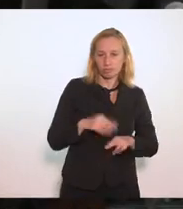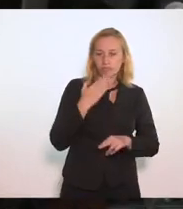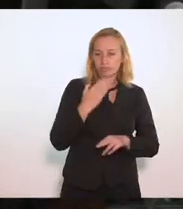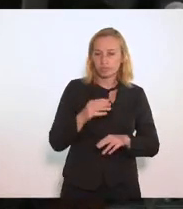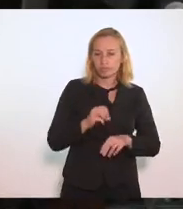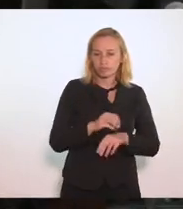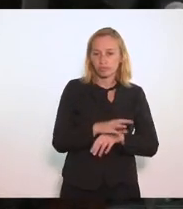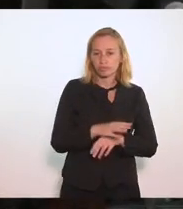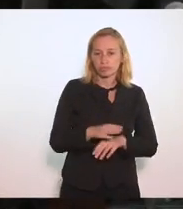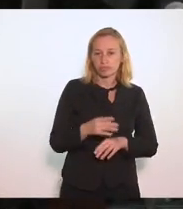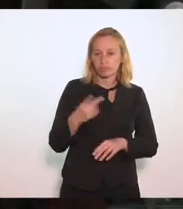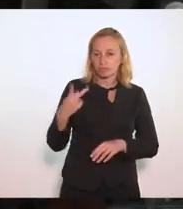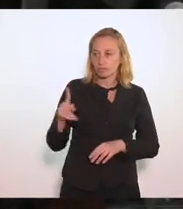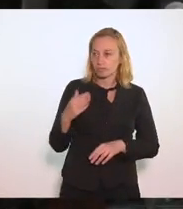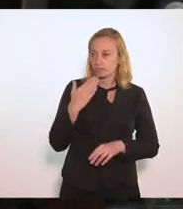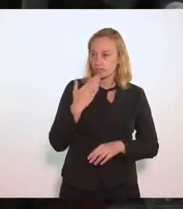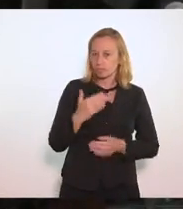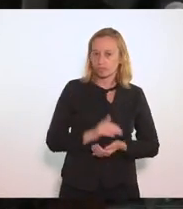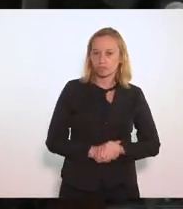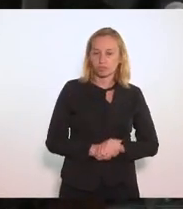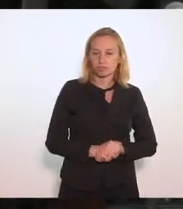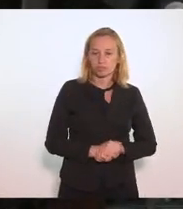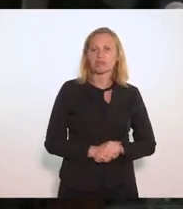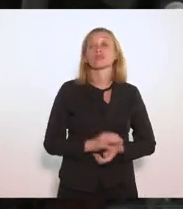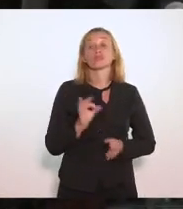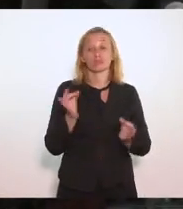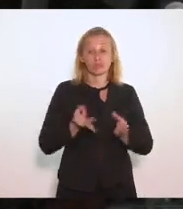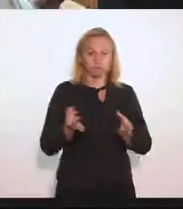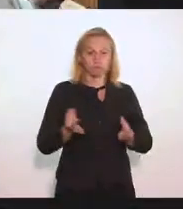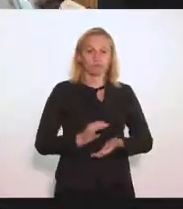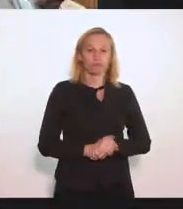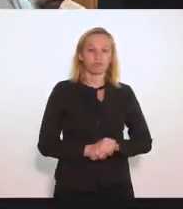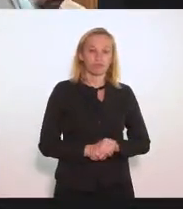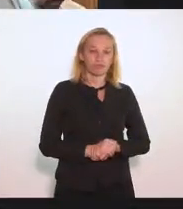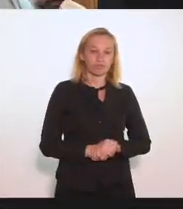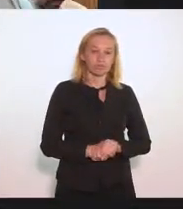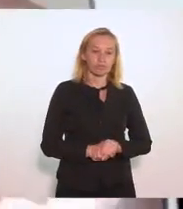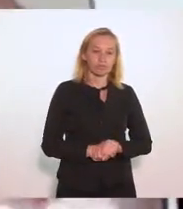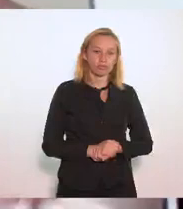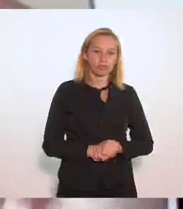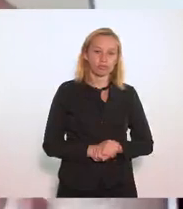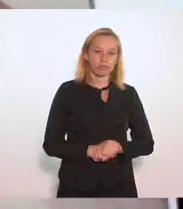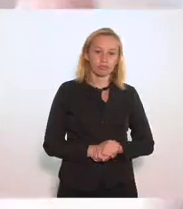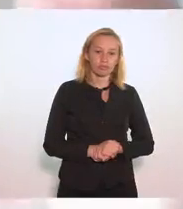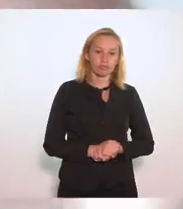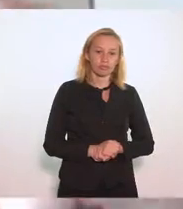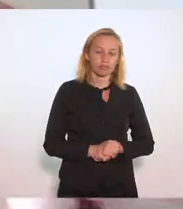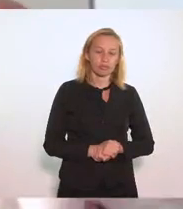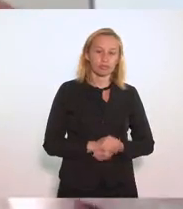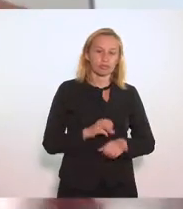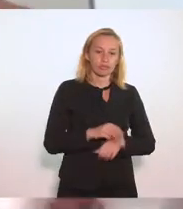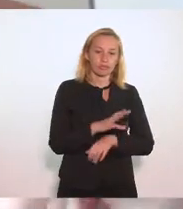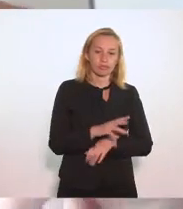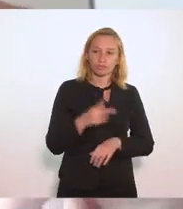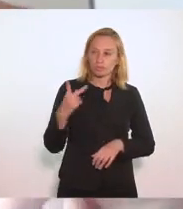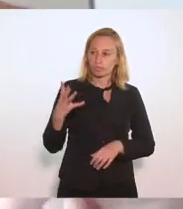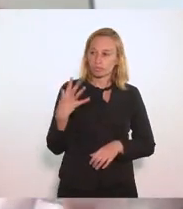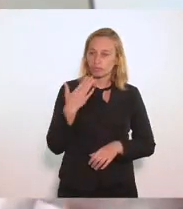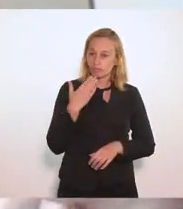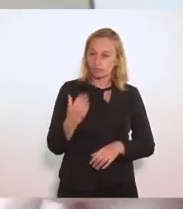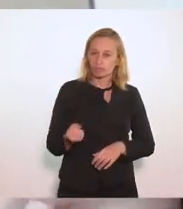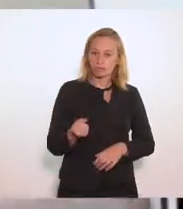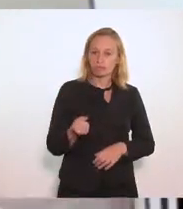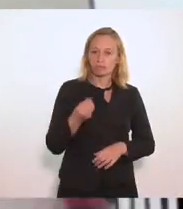destaque da bancada de V. Exª Perfeito Por favor Os destaques caem O nosso parecer é favorável às